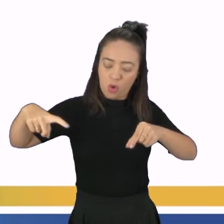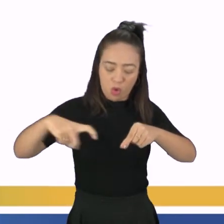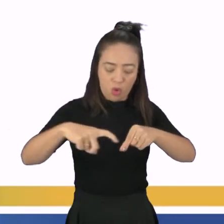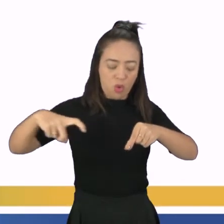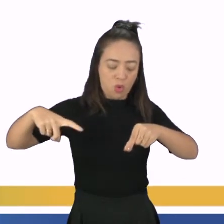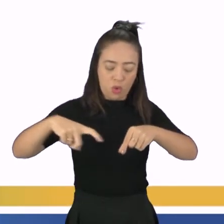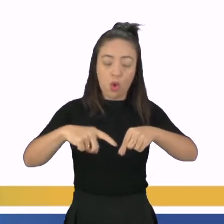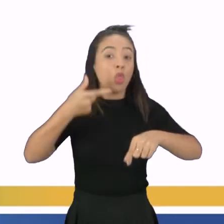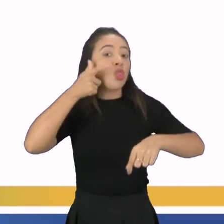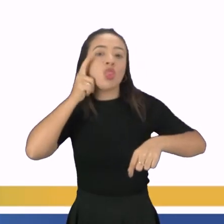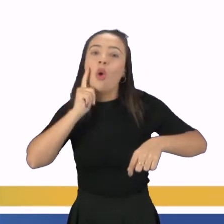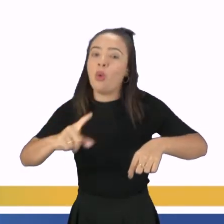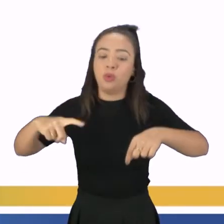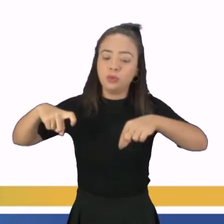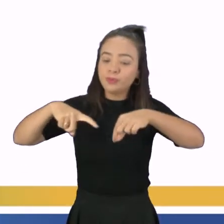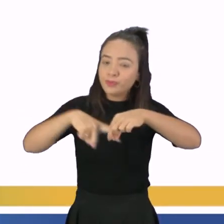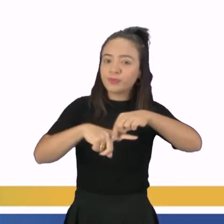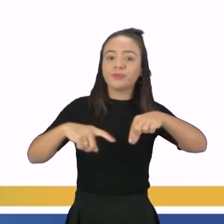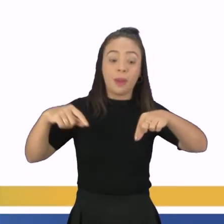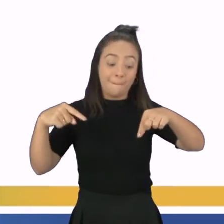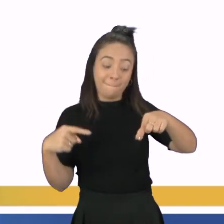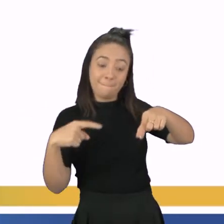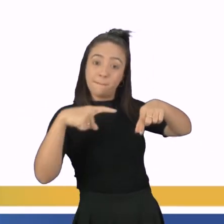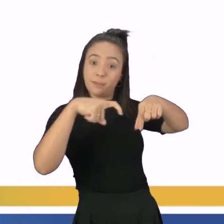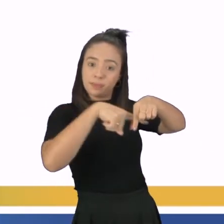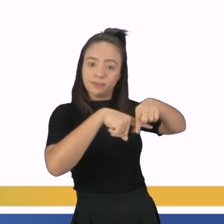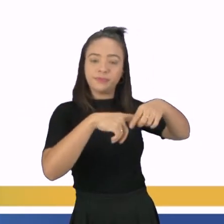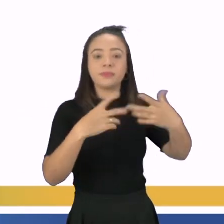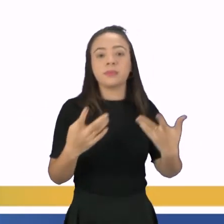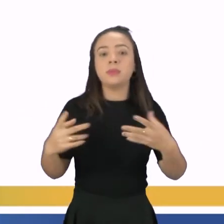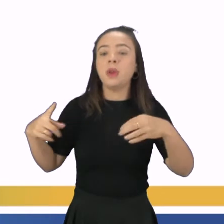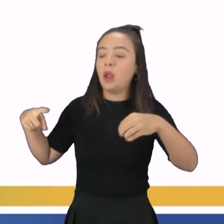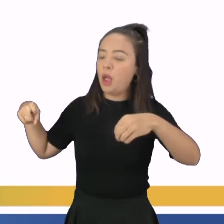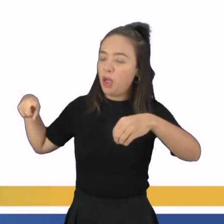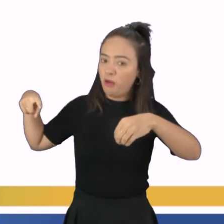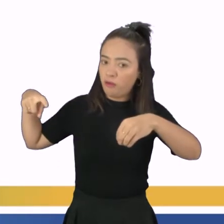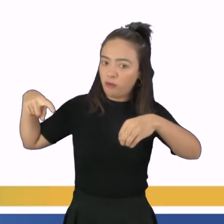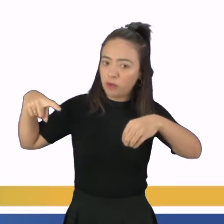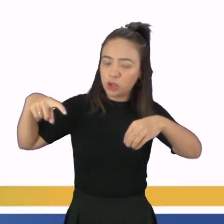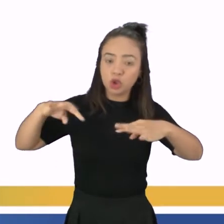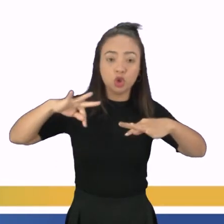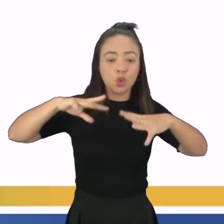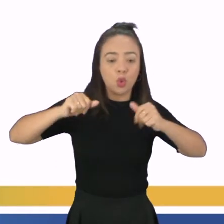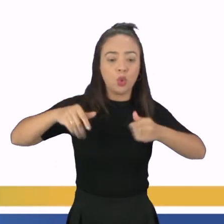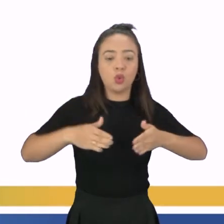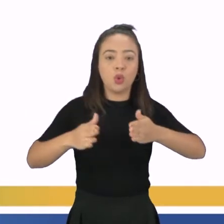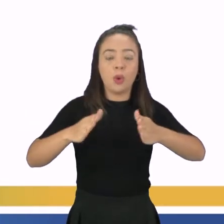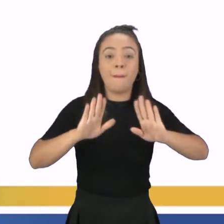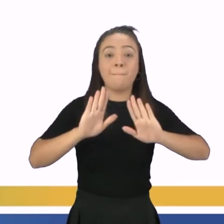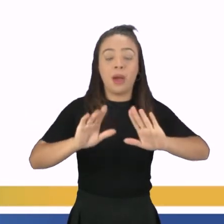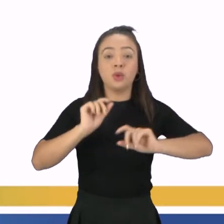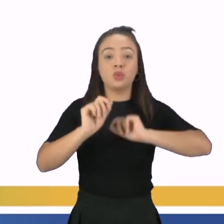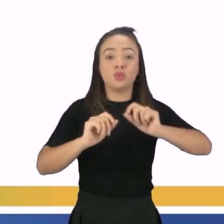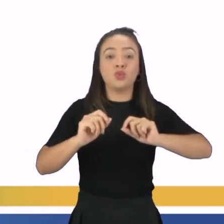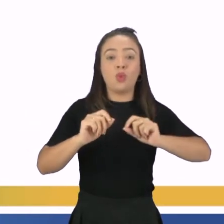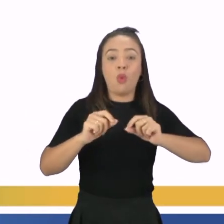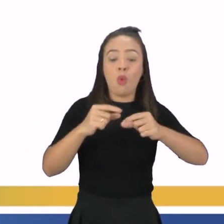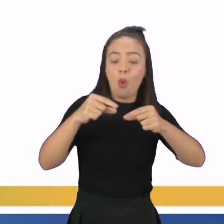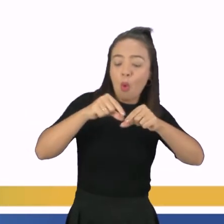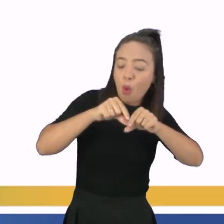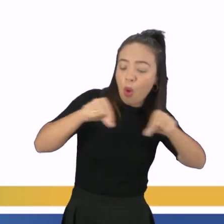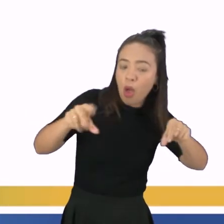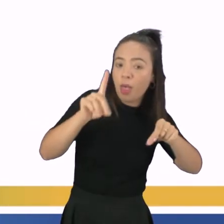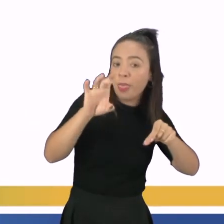continuar produzindo espermatozoide lá no testículo O espermatozoide vai pro epidídimo Mas como o canal deferente é o meio que o